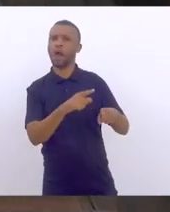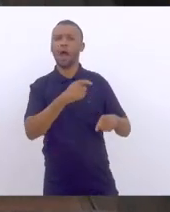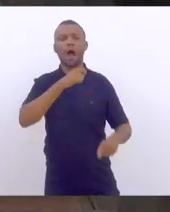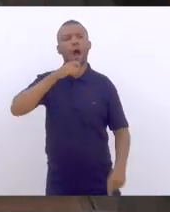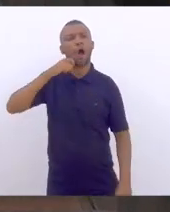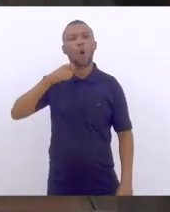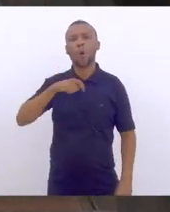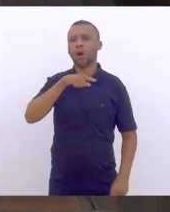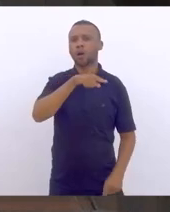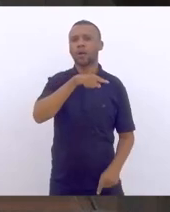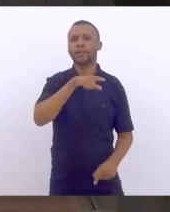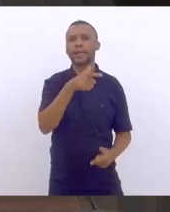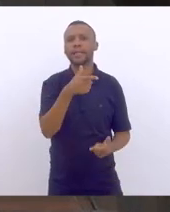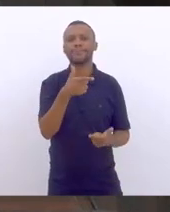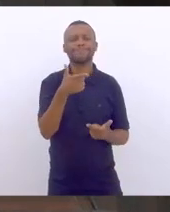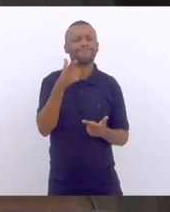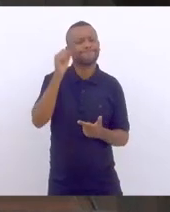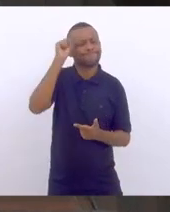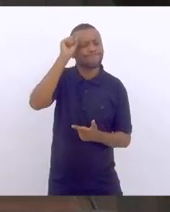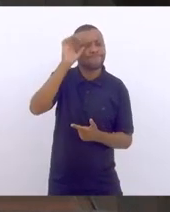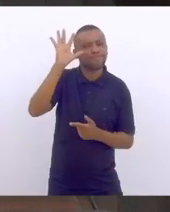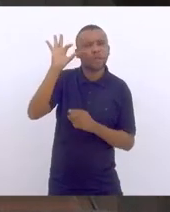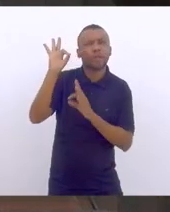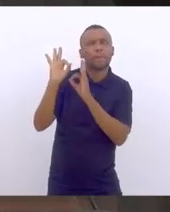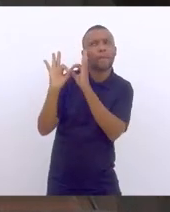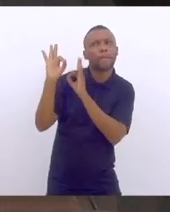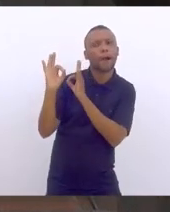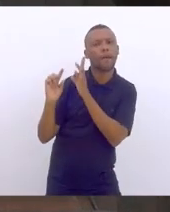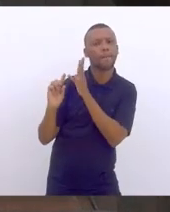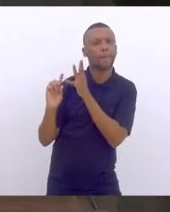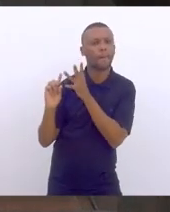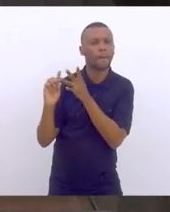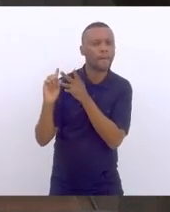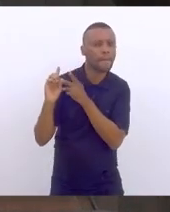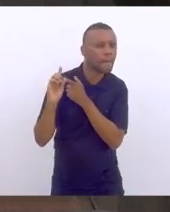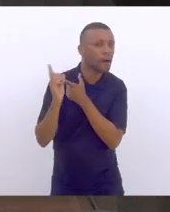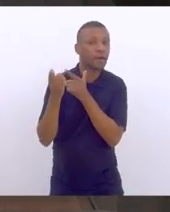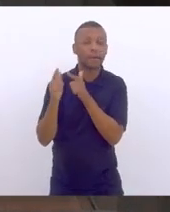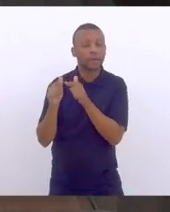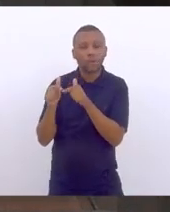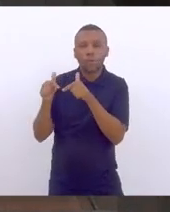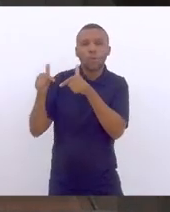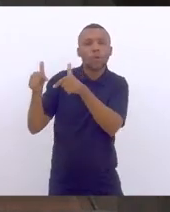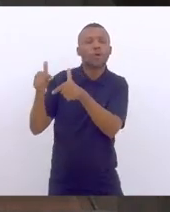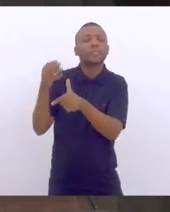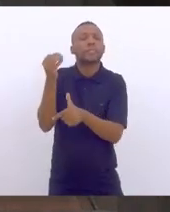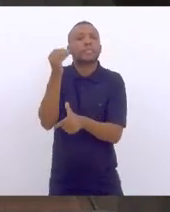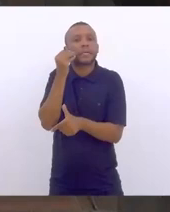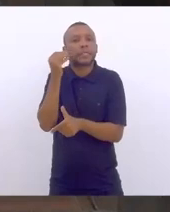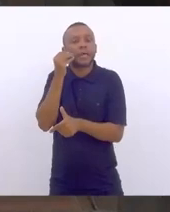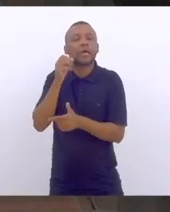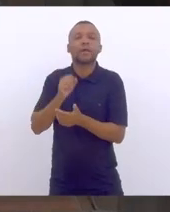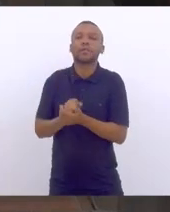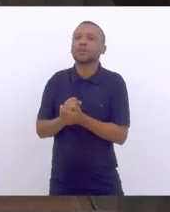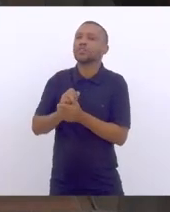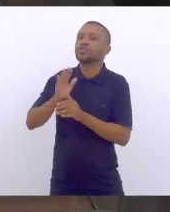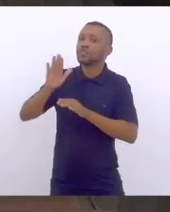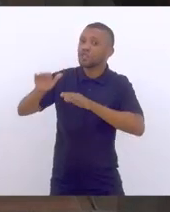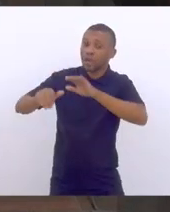ele cogita, e está fazendo isso, de chamar 300 mil